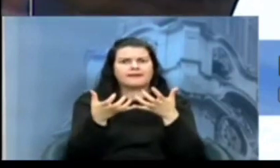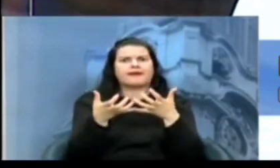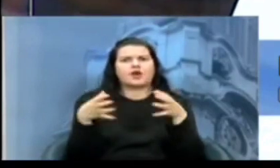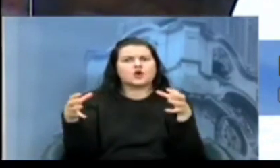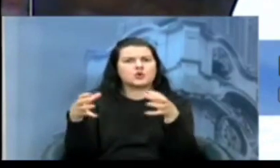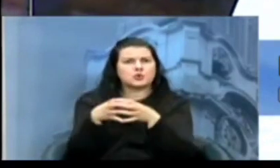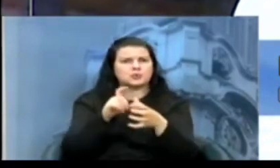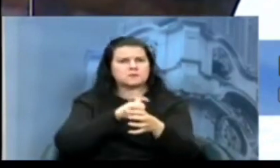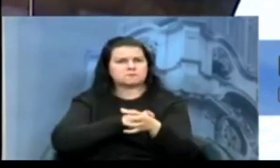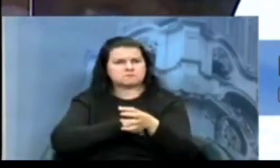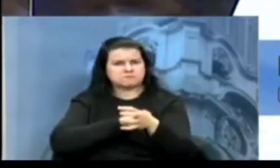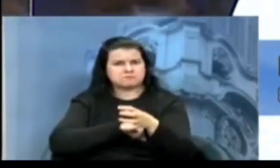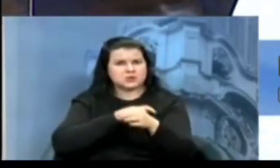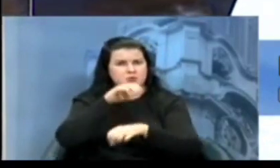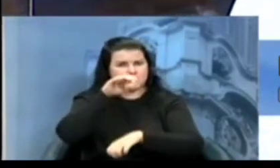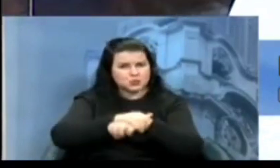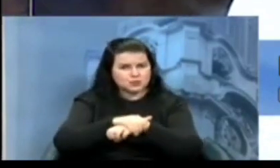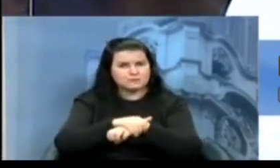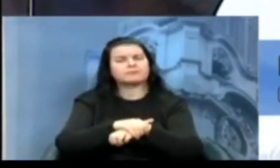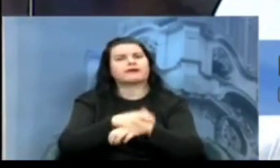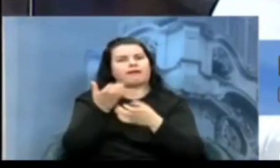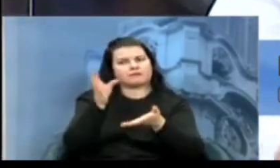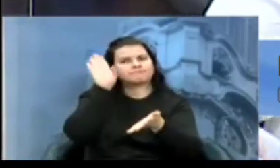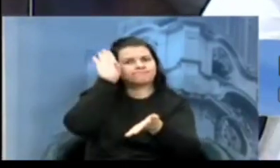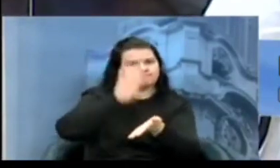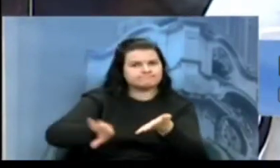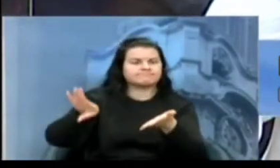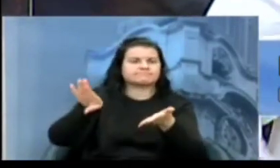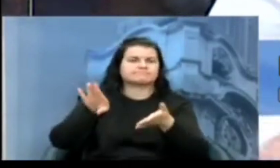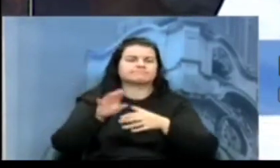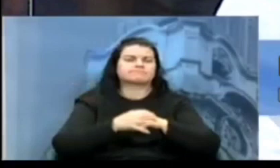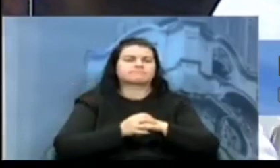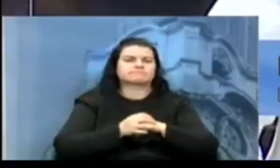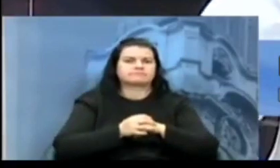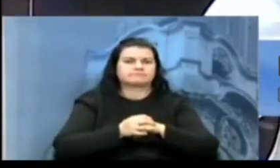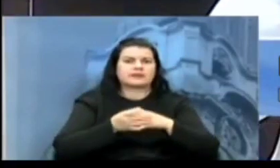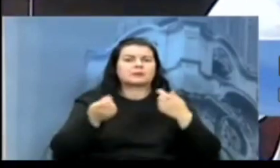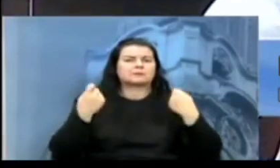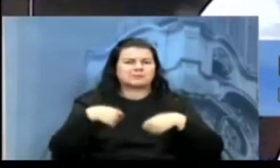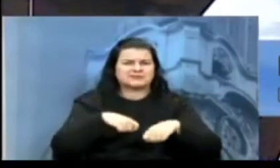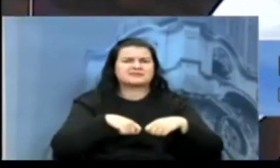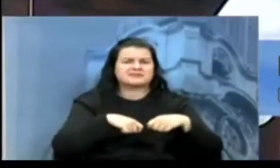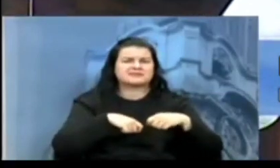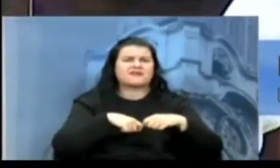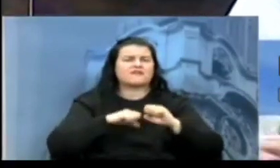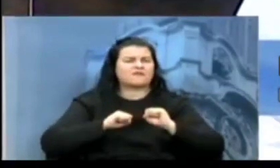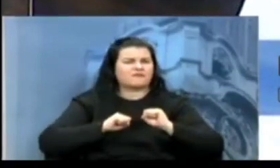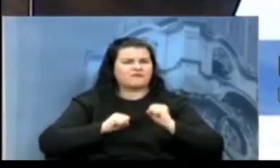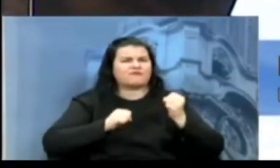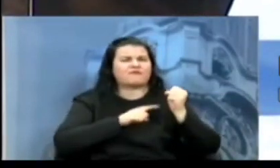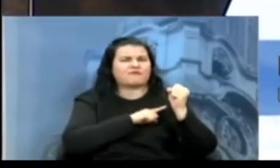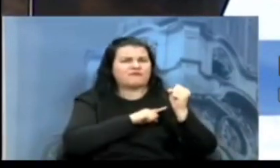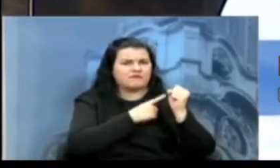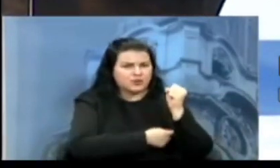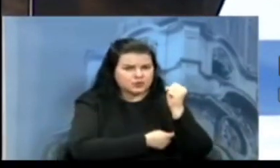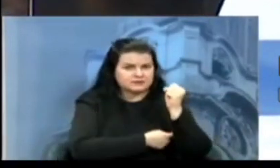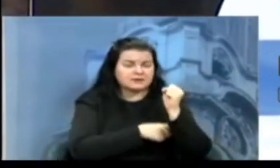criminosas responsáveis por elas. É preciso ser forte, mas humano,